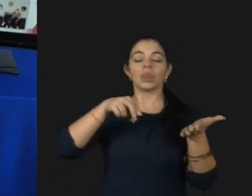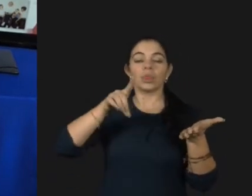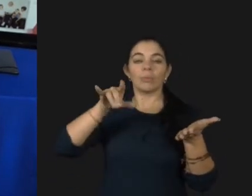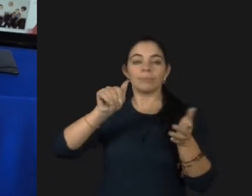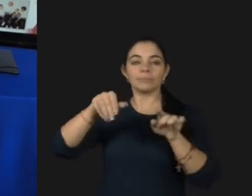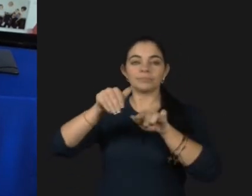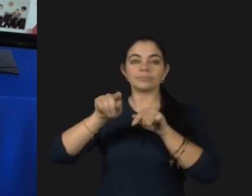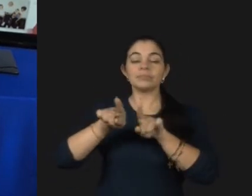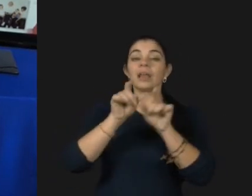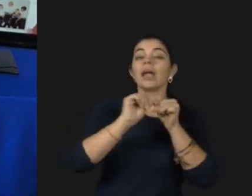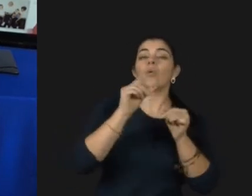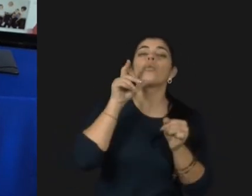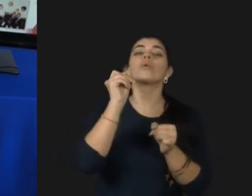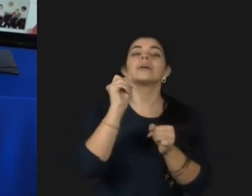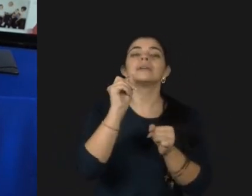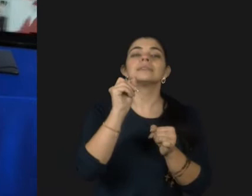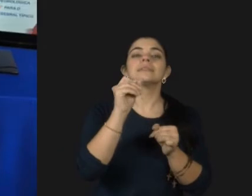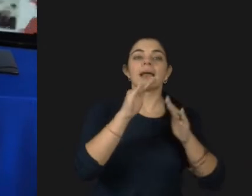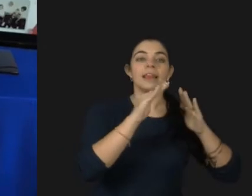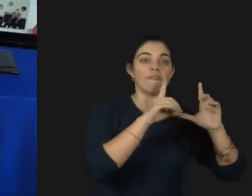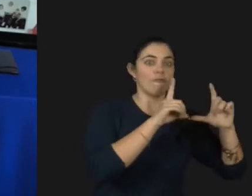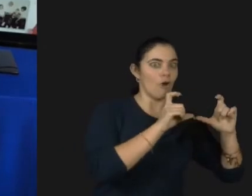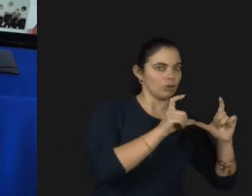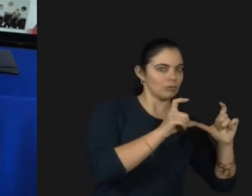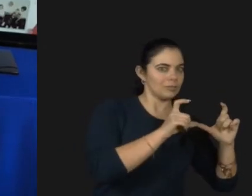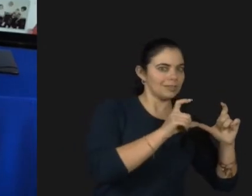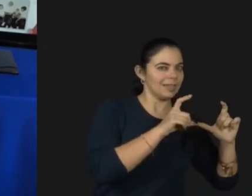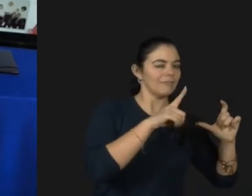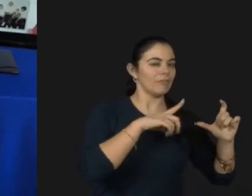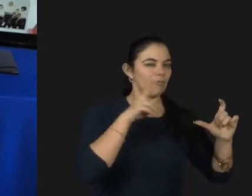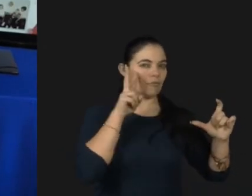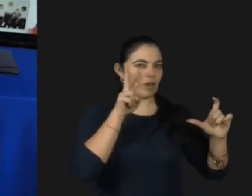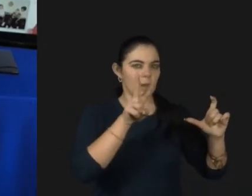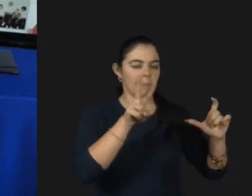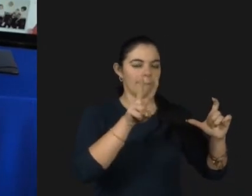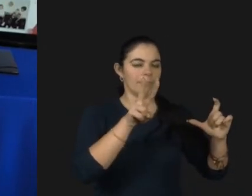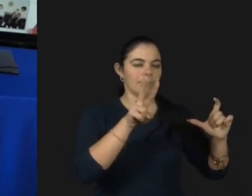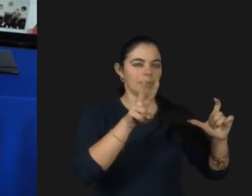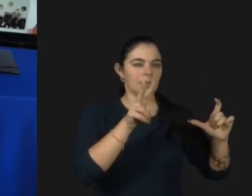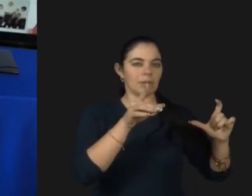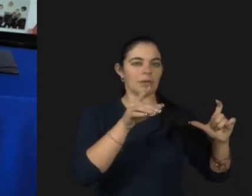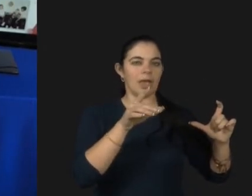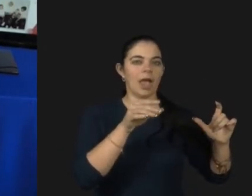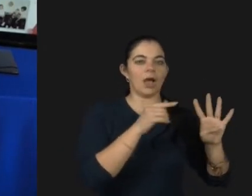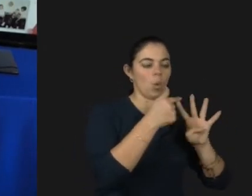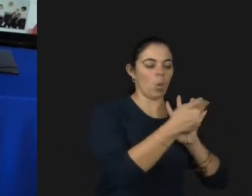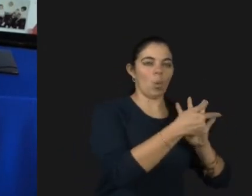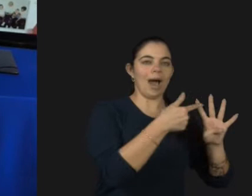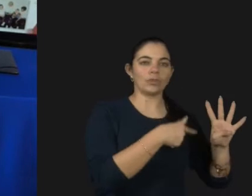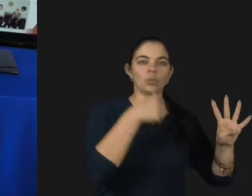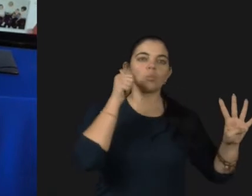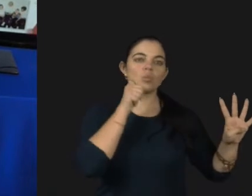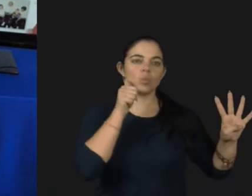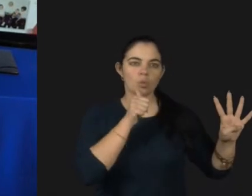Com e aqui nessa imagem, vocês veem a equipe da Escola Charlotte